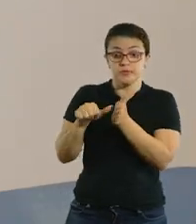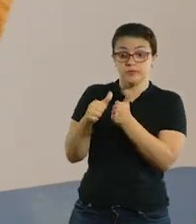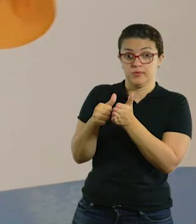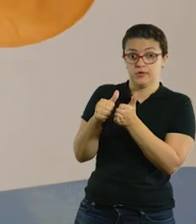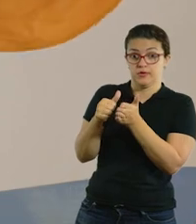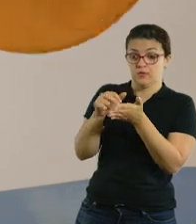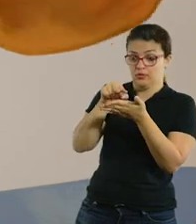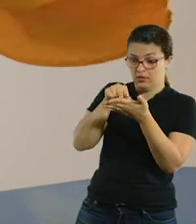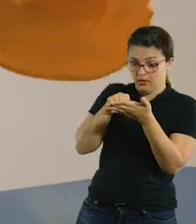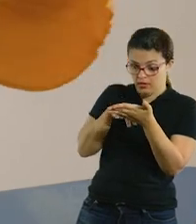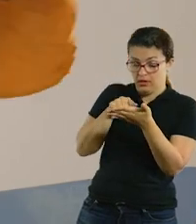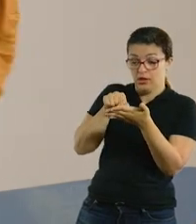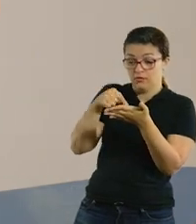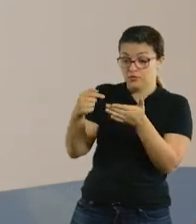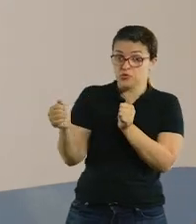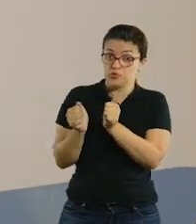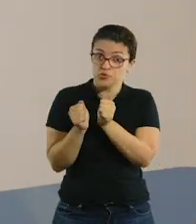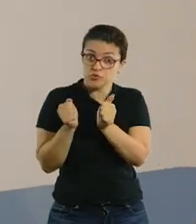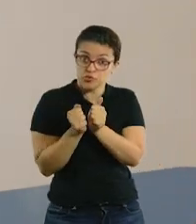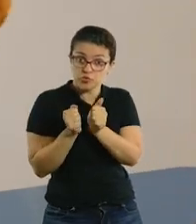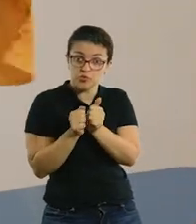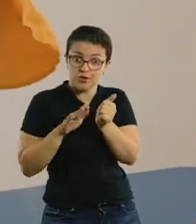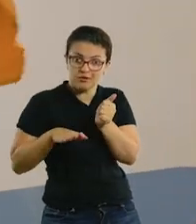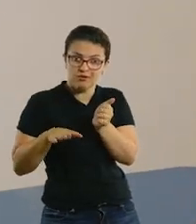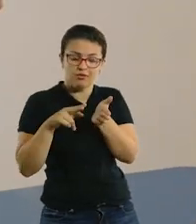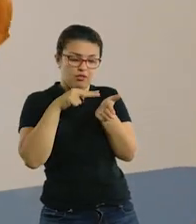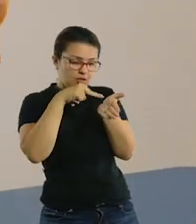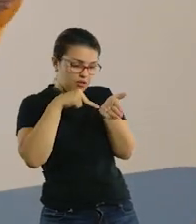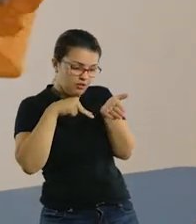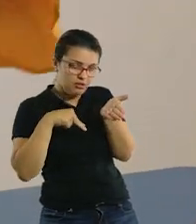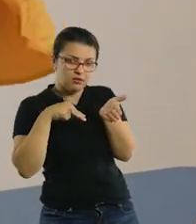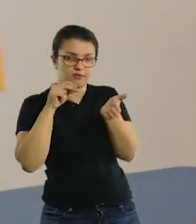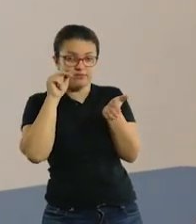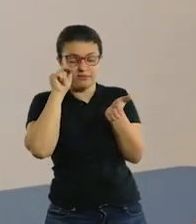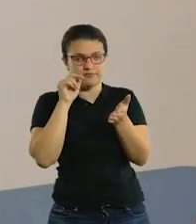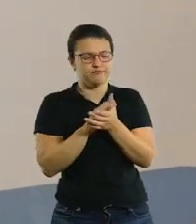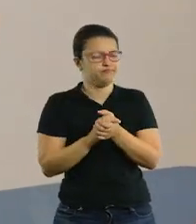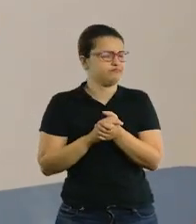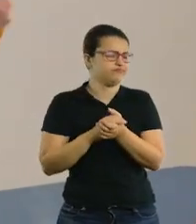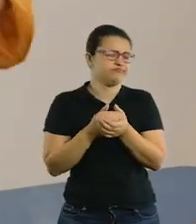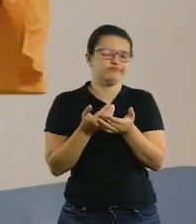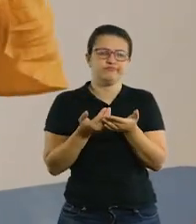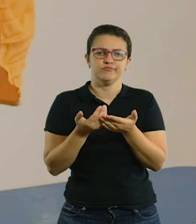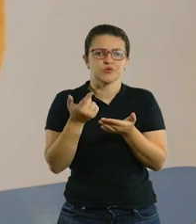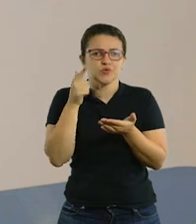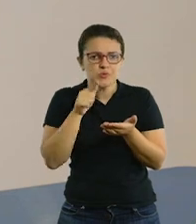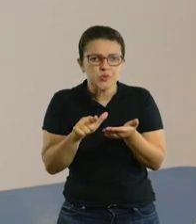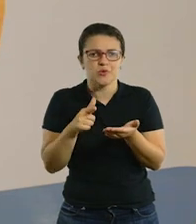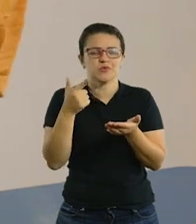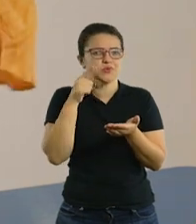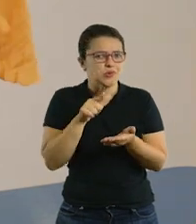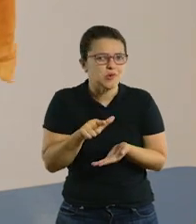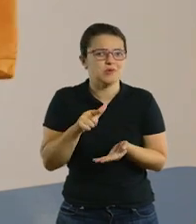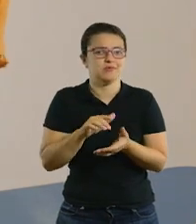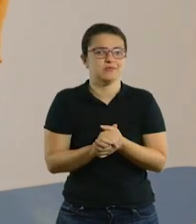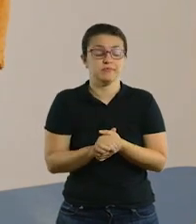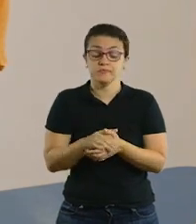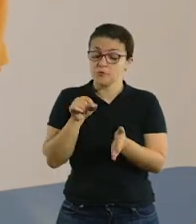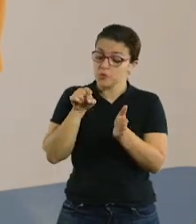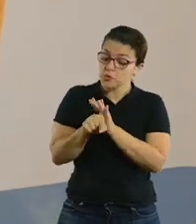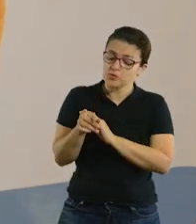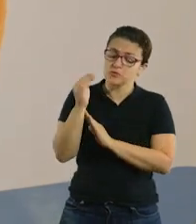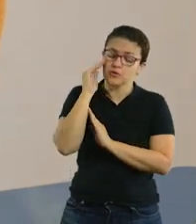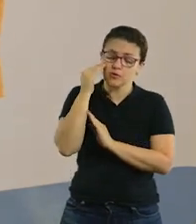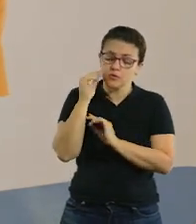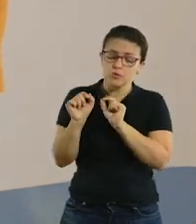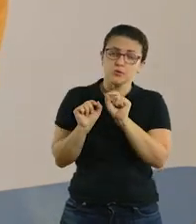para ela, depois leia com ela. Você pode repetir também essa ação várias vezes. Pergunte para a criança o